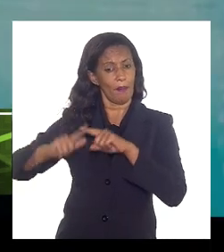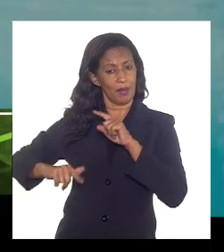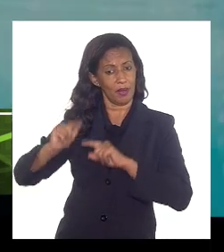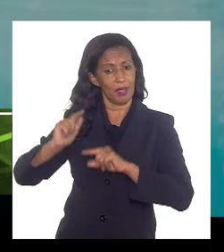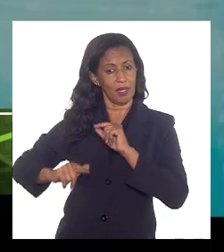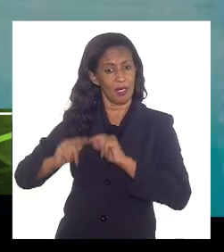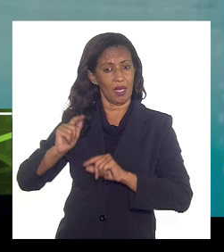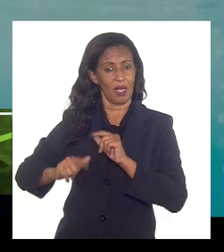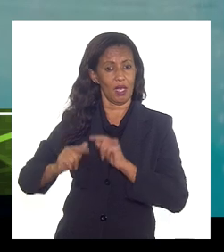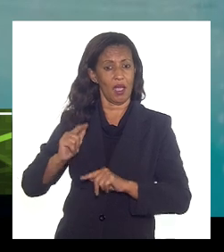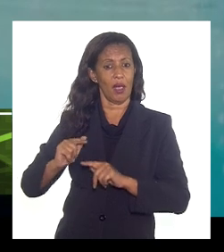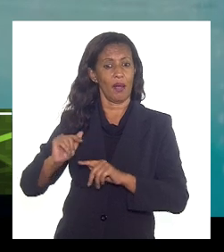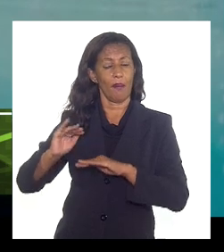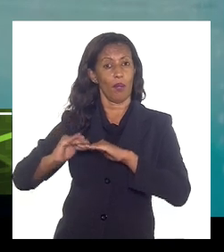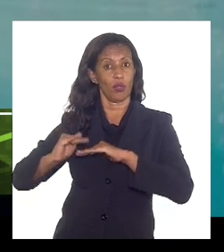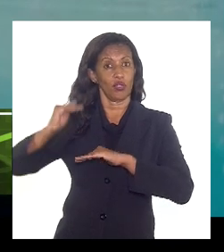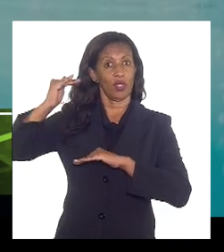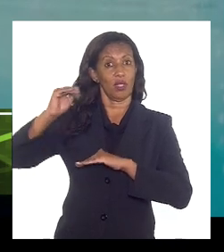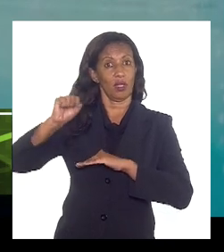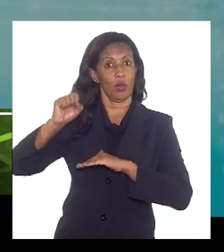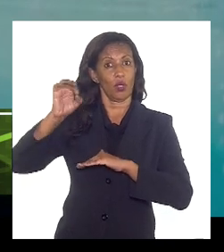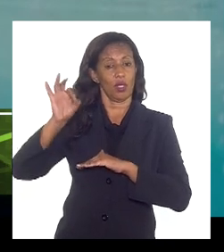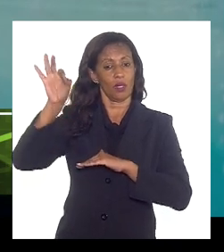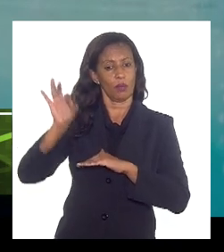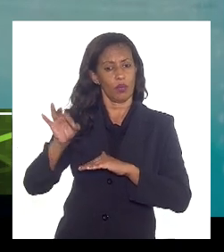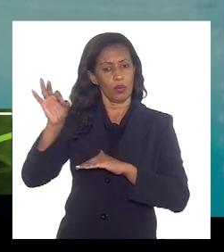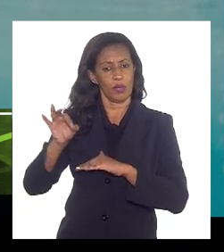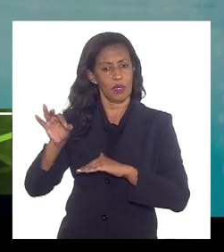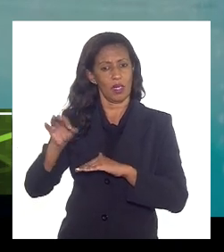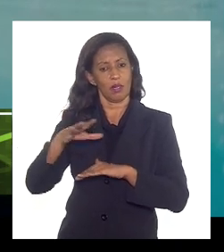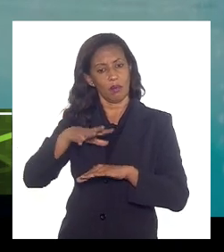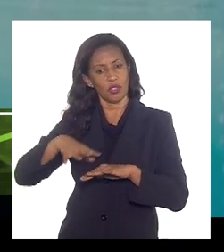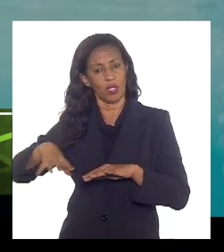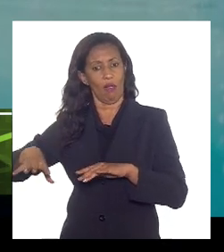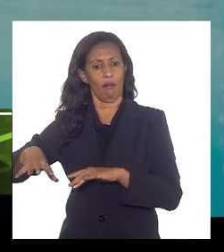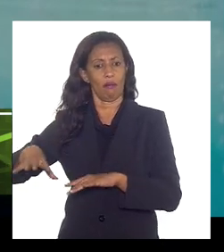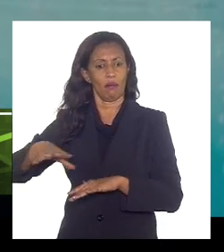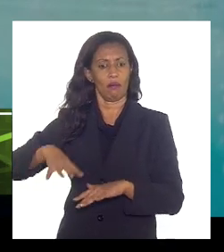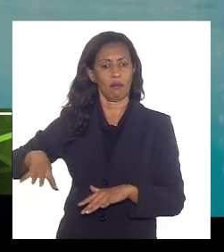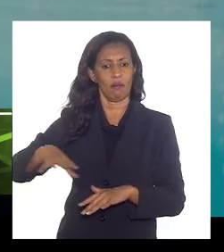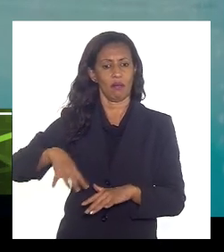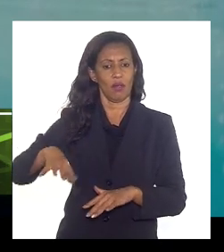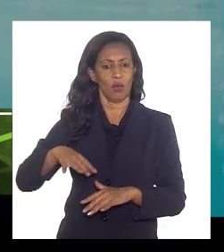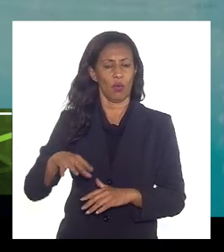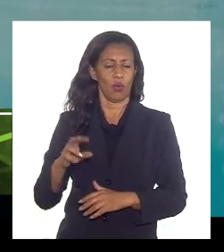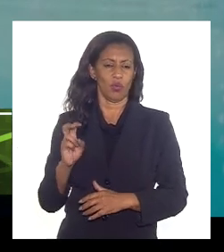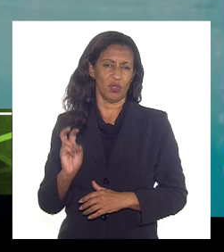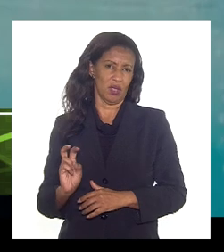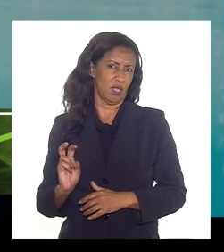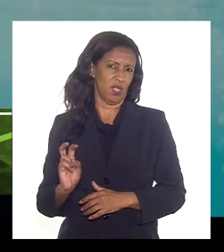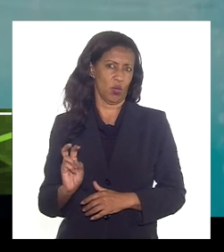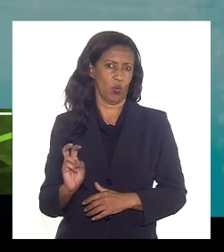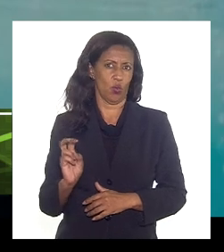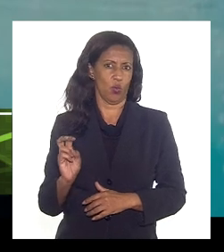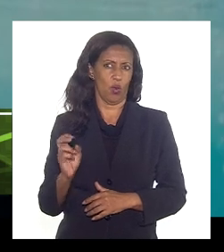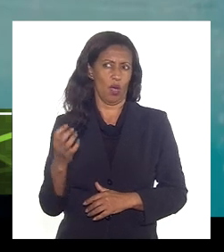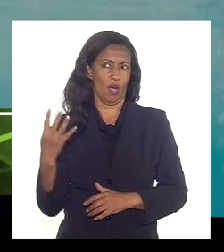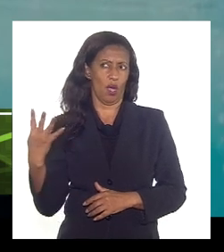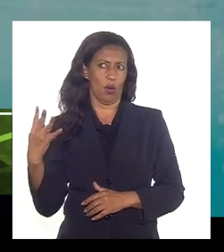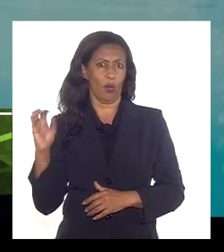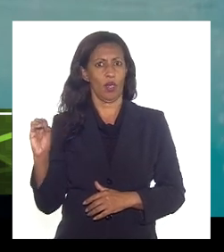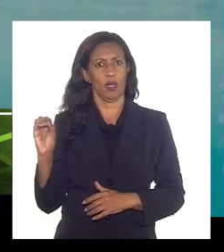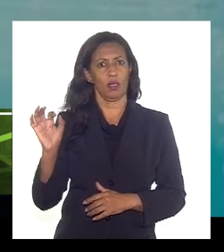algumas áreas podem chegar até 80% mas na maioria das áreas na faixa de 5% a 40